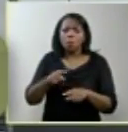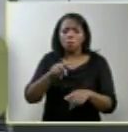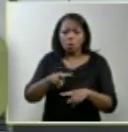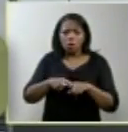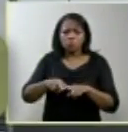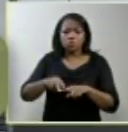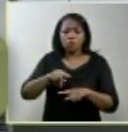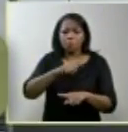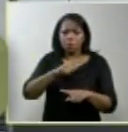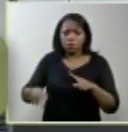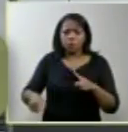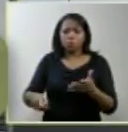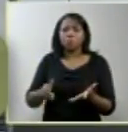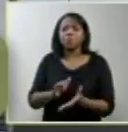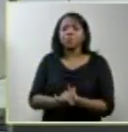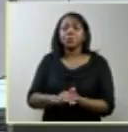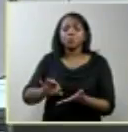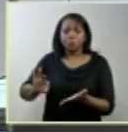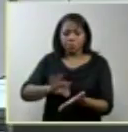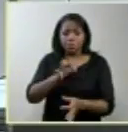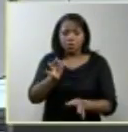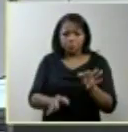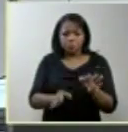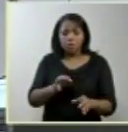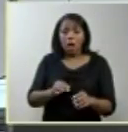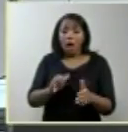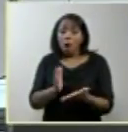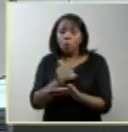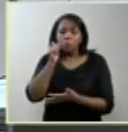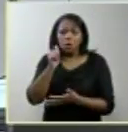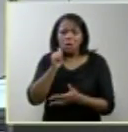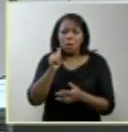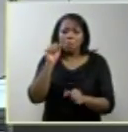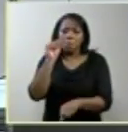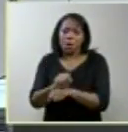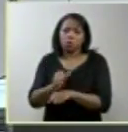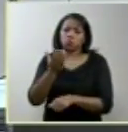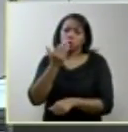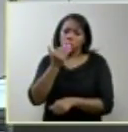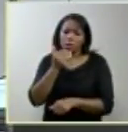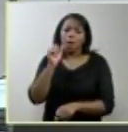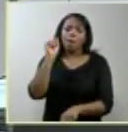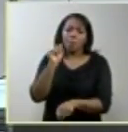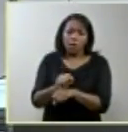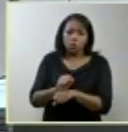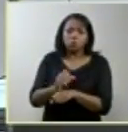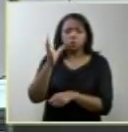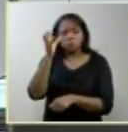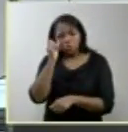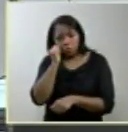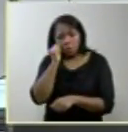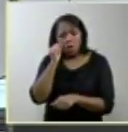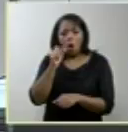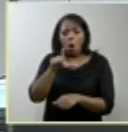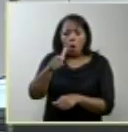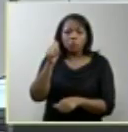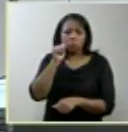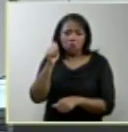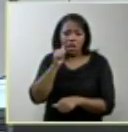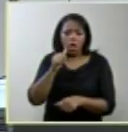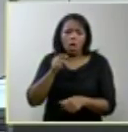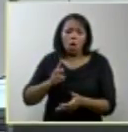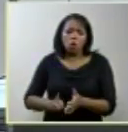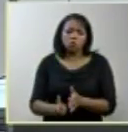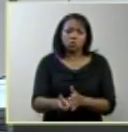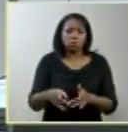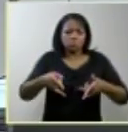Tribunal Federal algumas delas deixaram de comer outras de dormir outras passaram dias à cama à espera